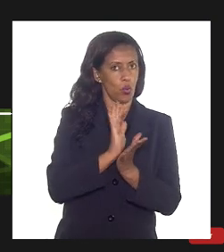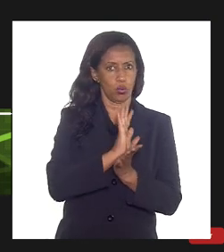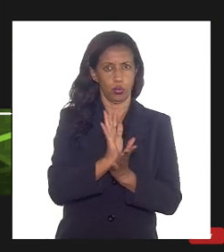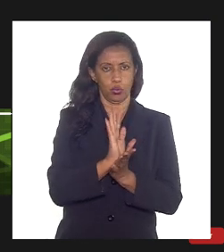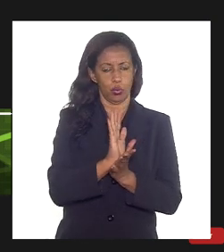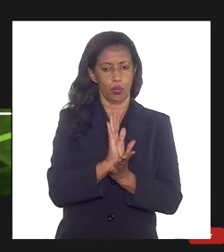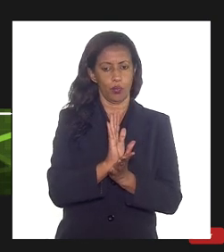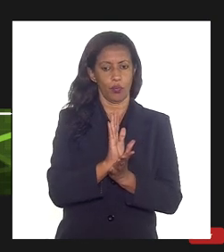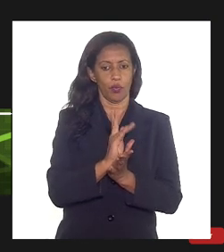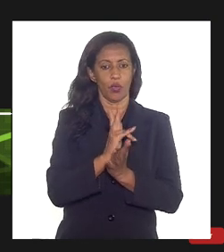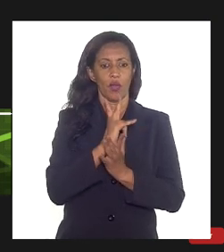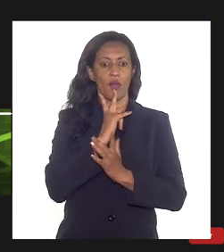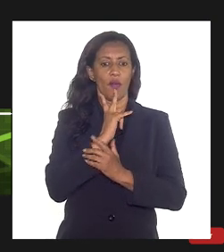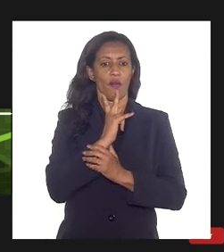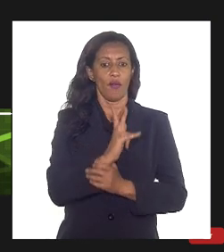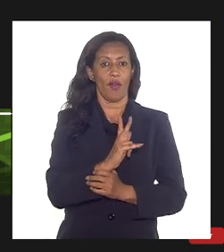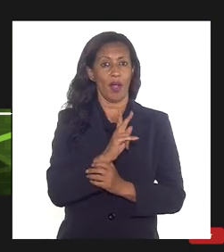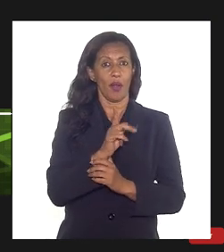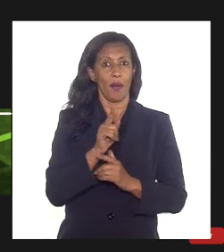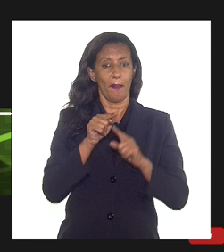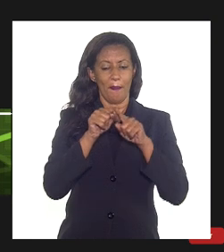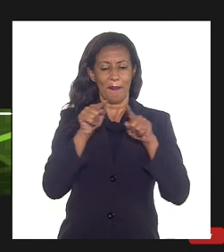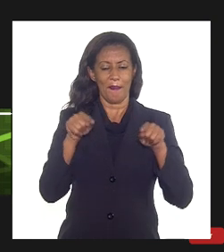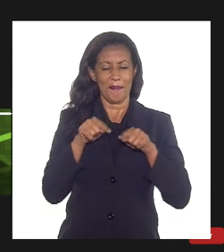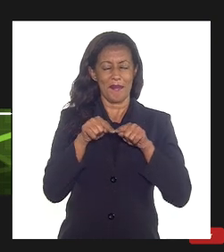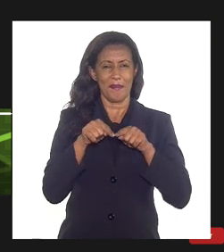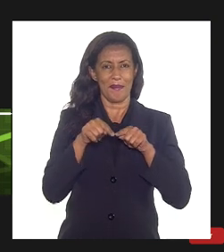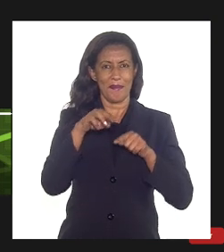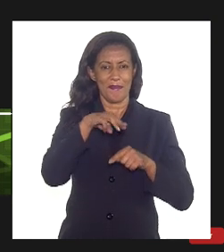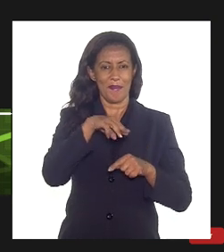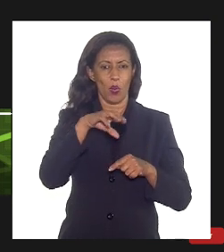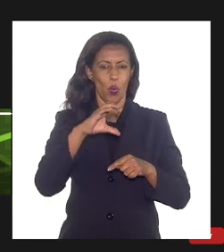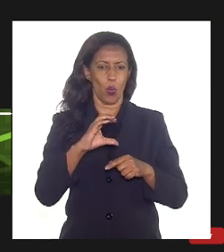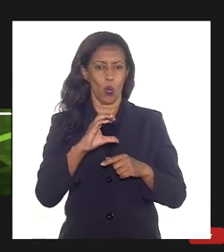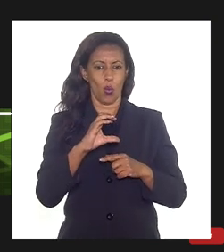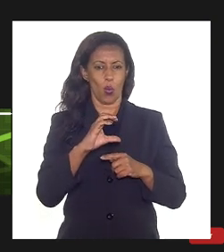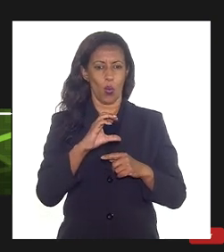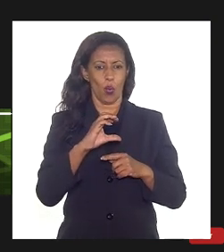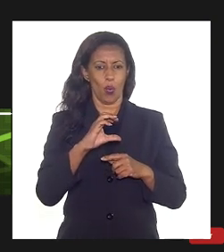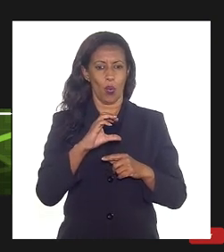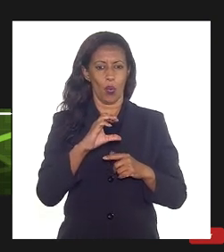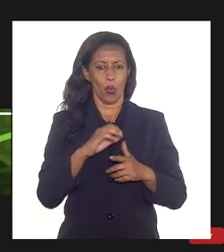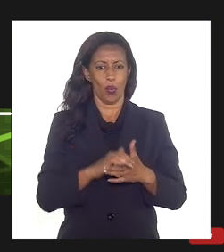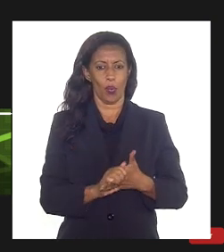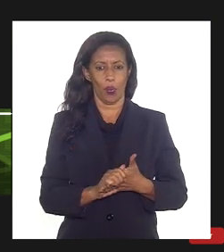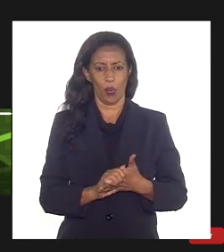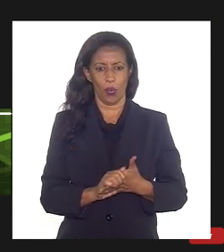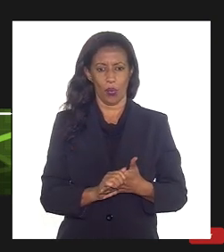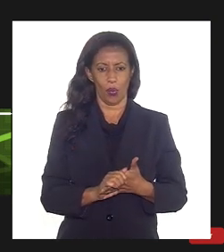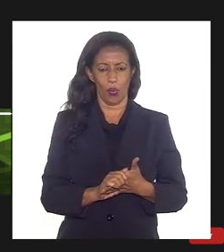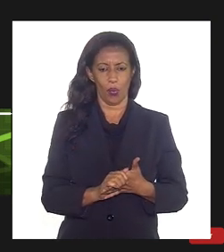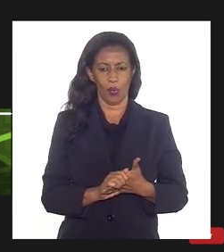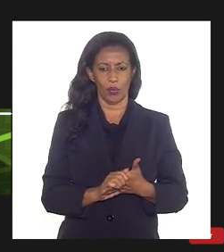metro cúbico a 20 graus se transformar em valor